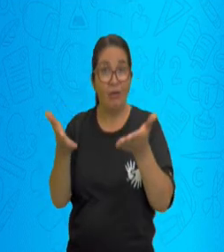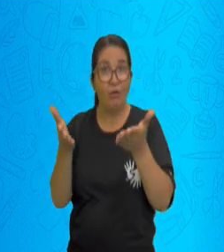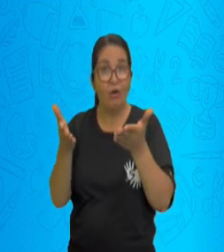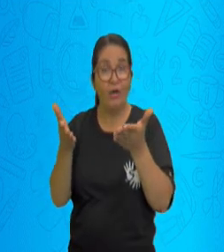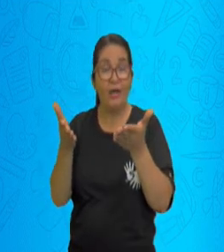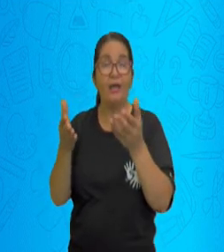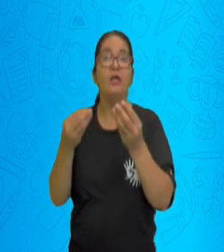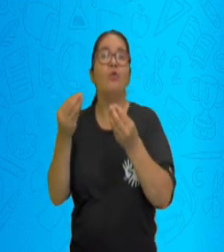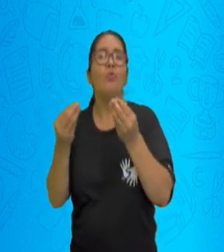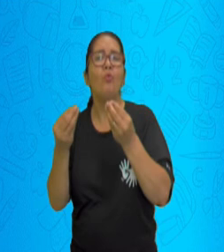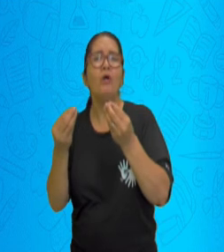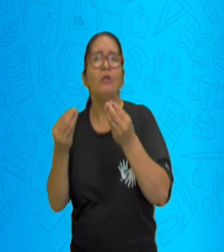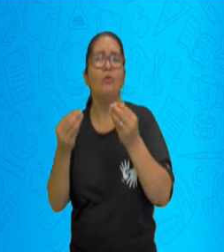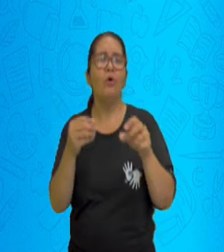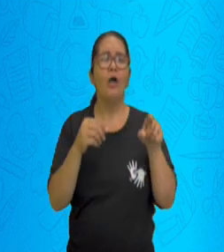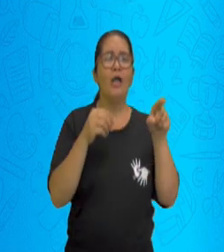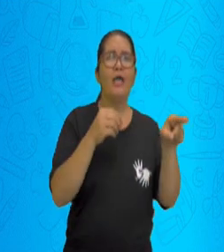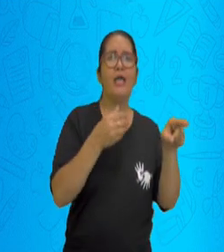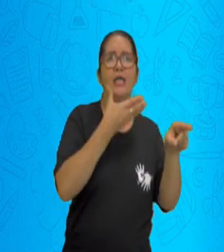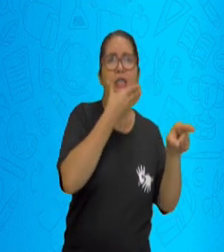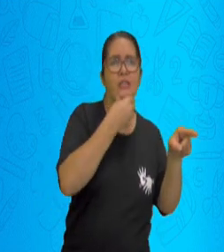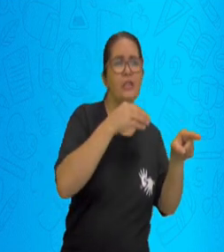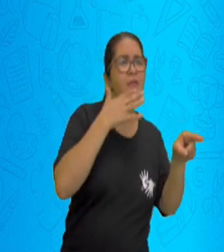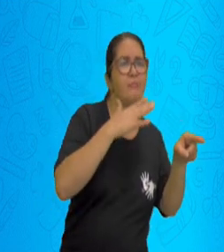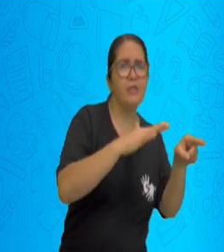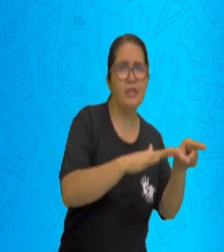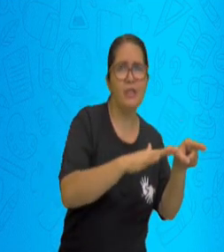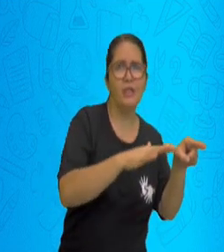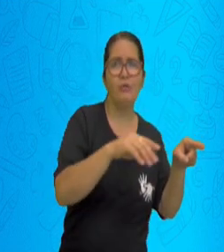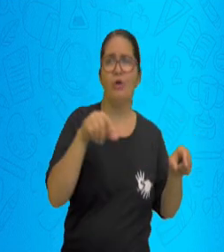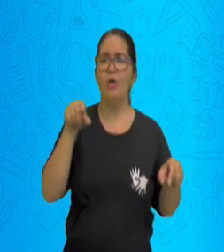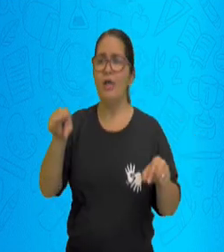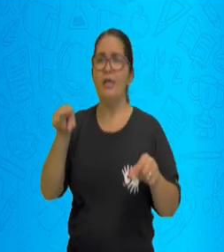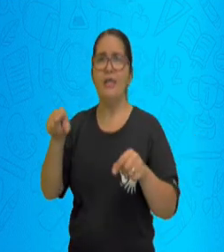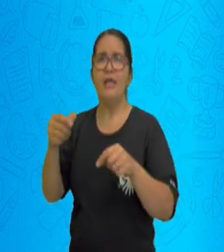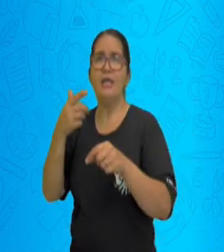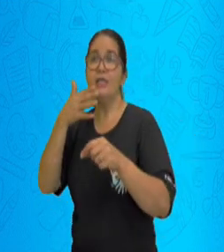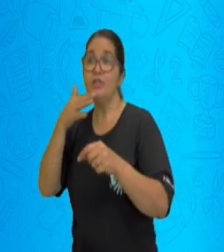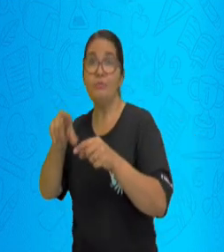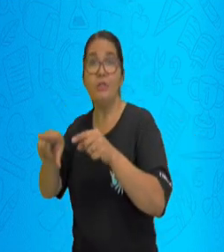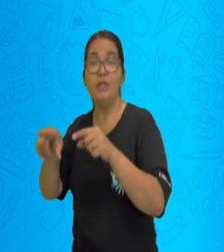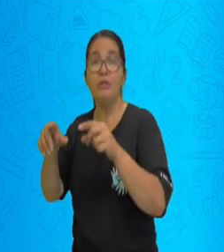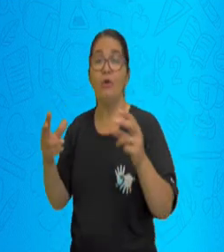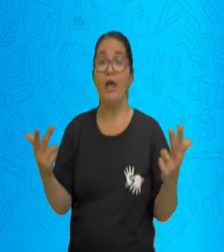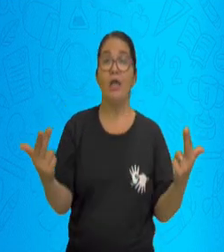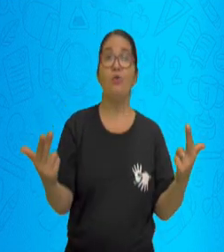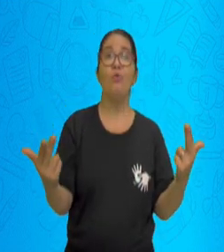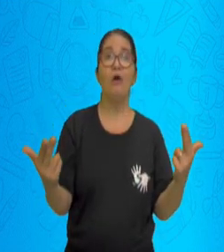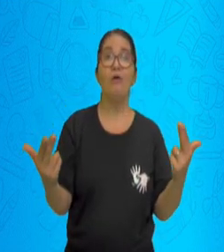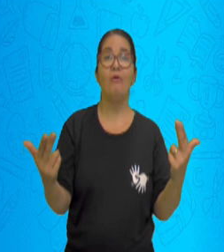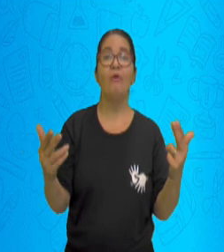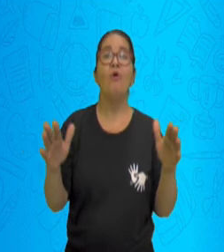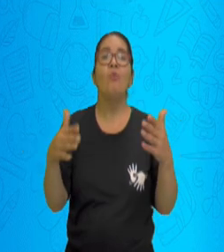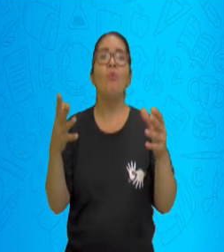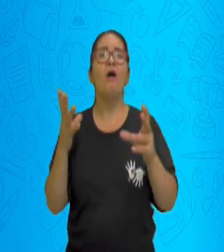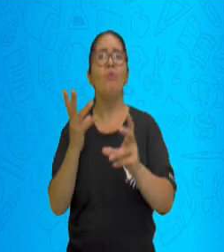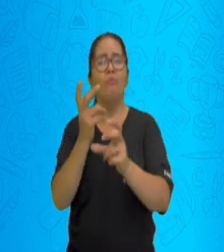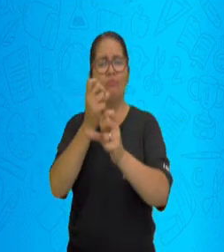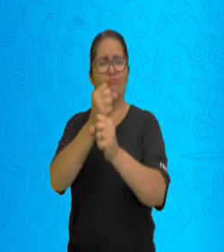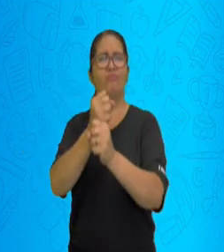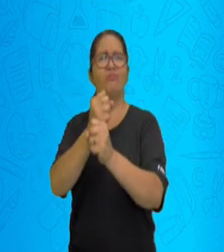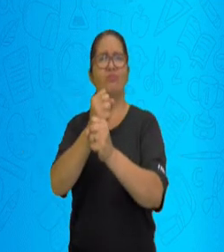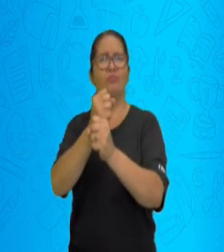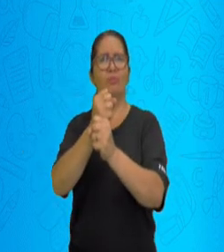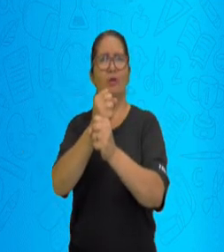quantia de Augusto e de Antônio. Então, nós vamos marcar a alternativa que é verdadeira. Então, lembrando, esse